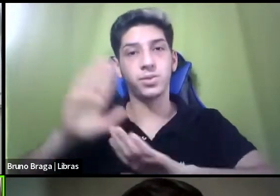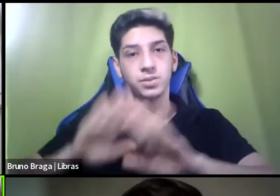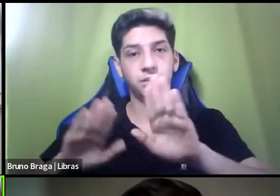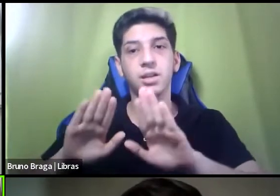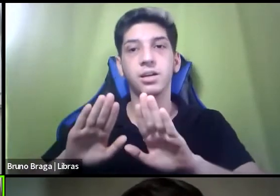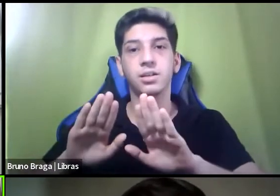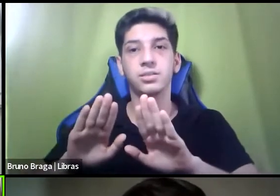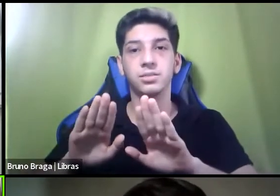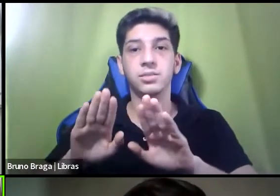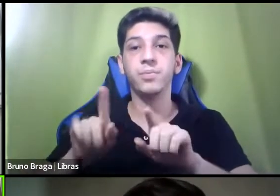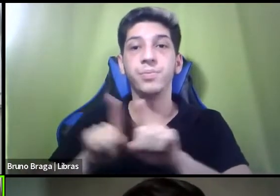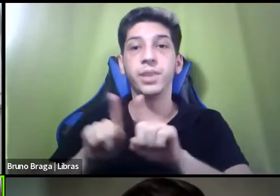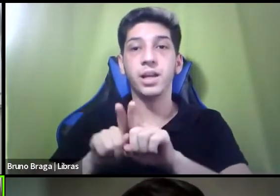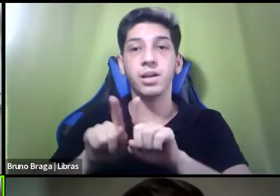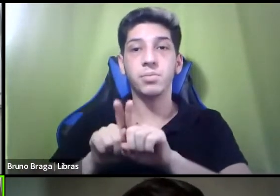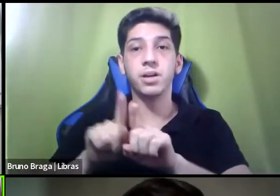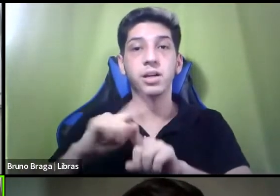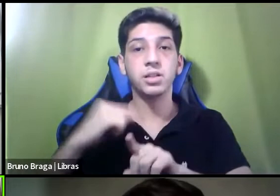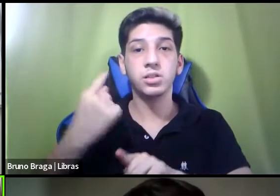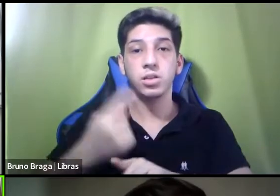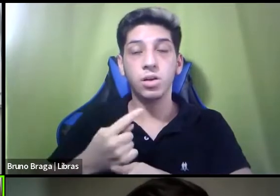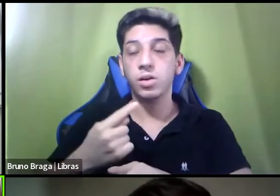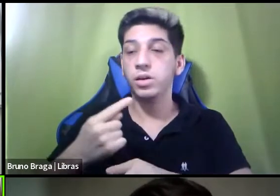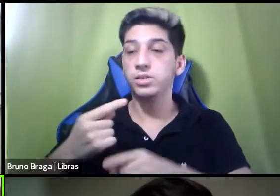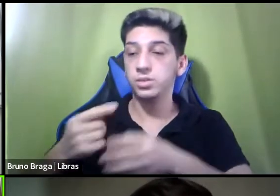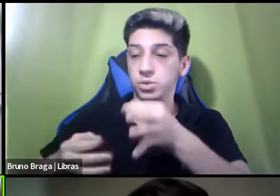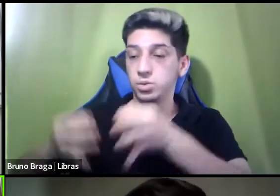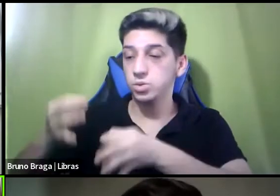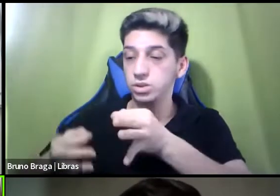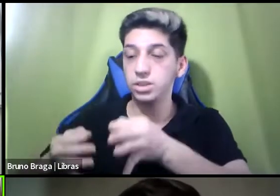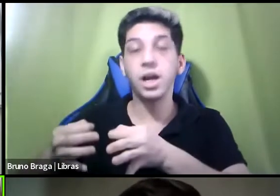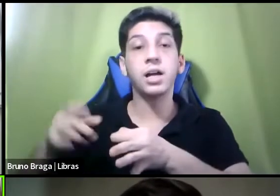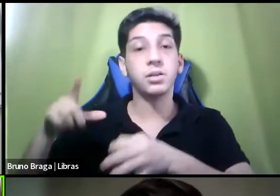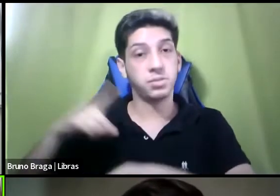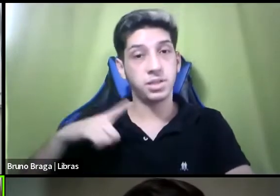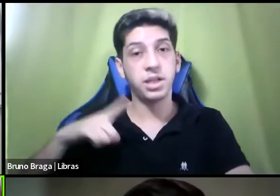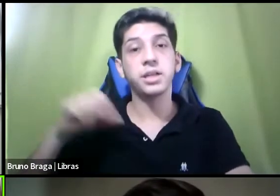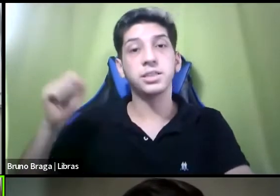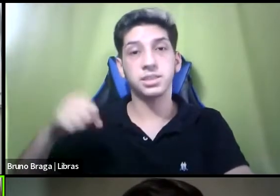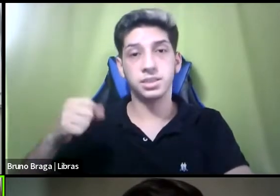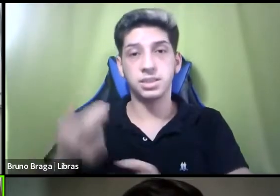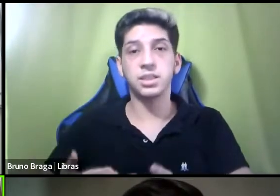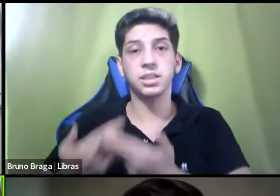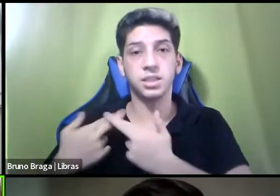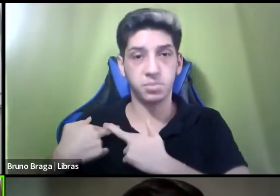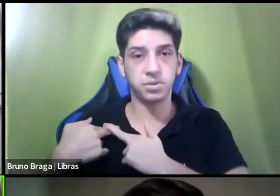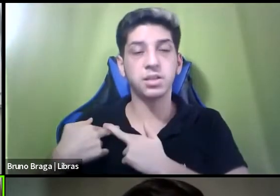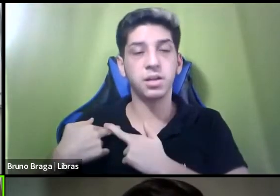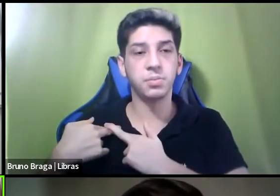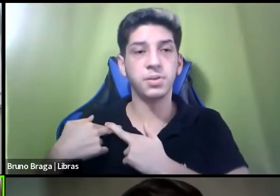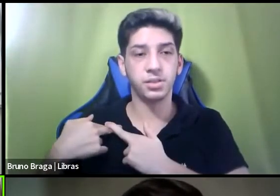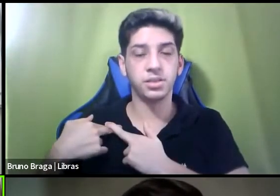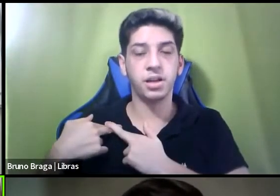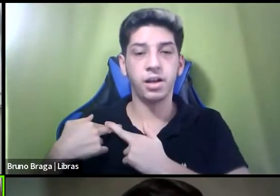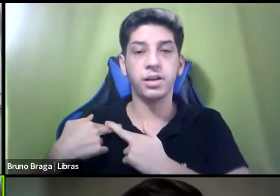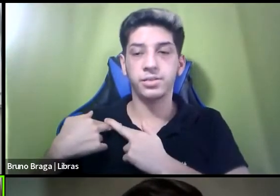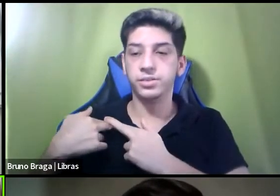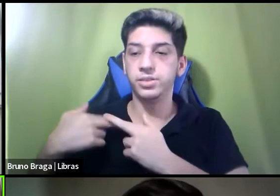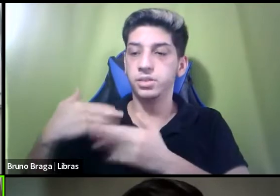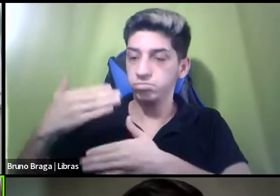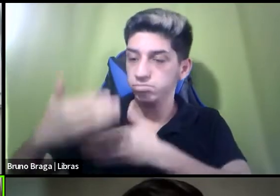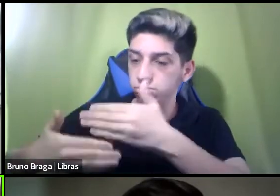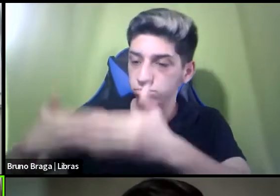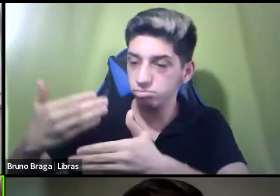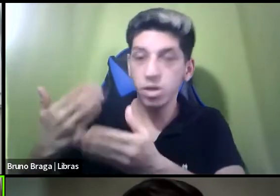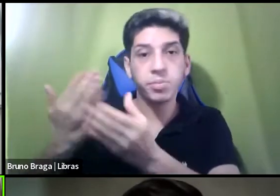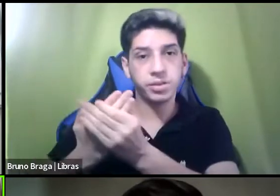isso, o quanto efetivamente o judiciário tem sim responsabilidade na condução desses processos e na